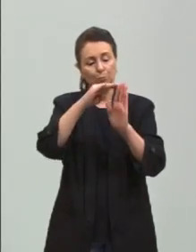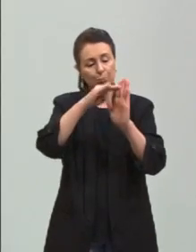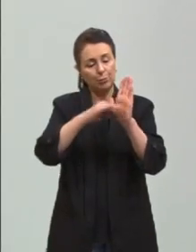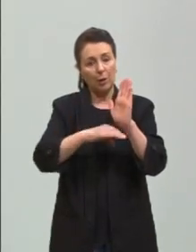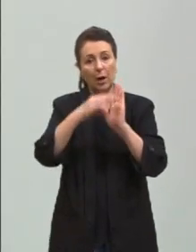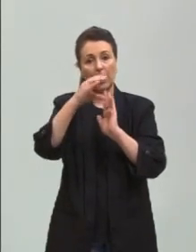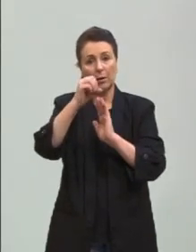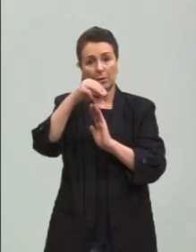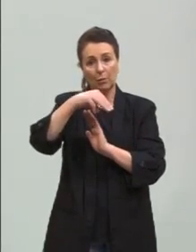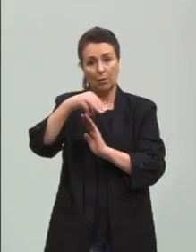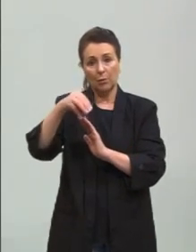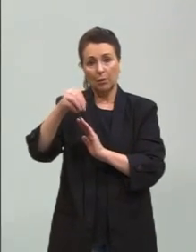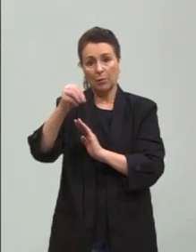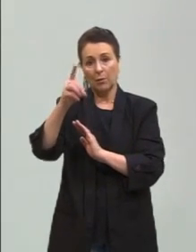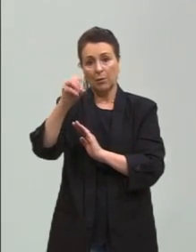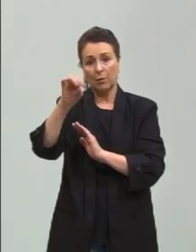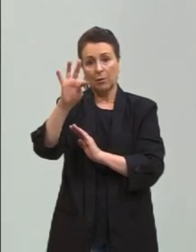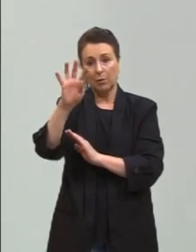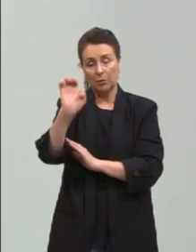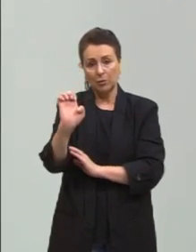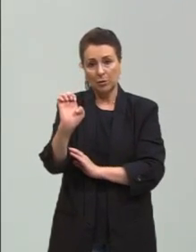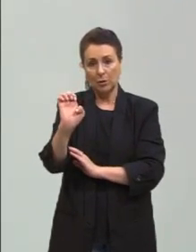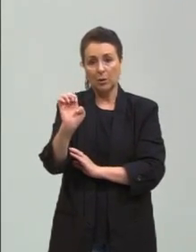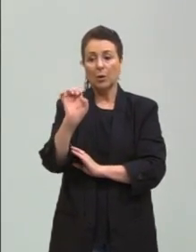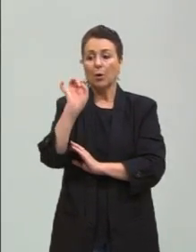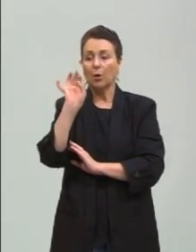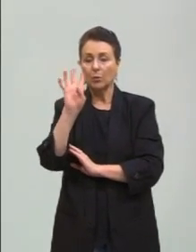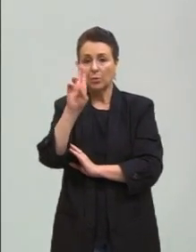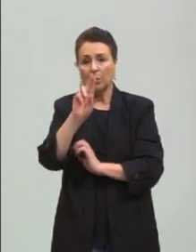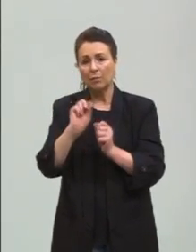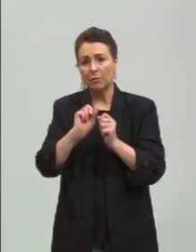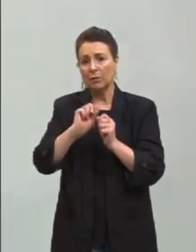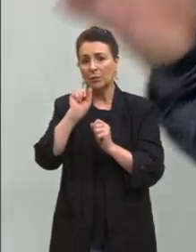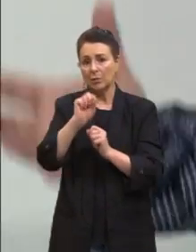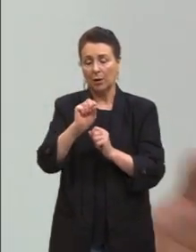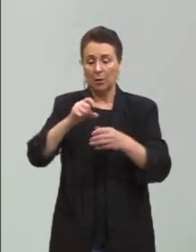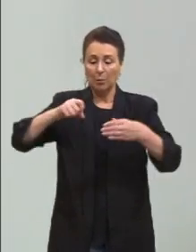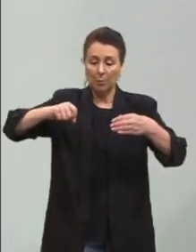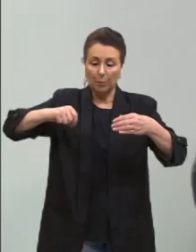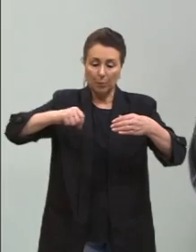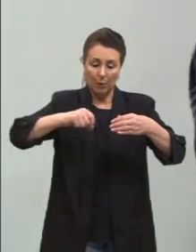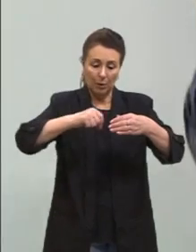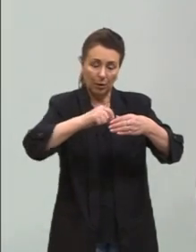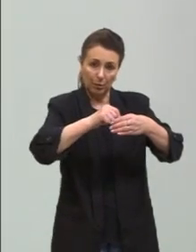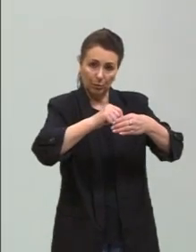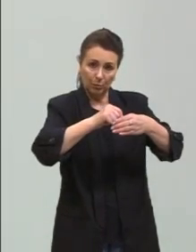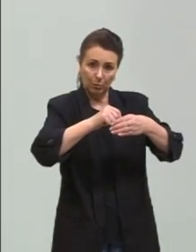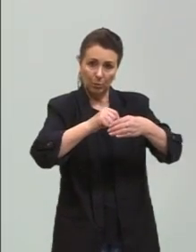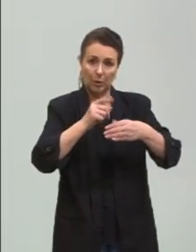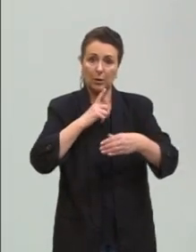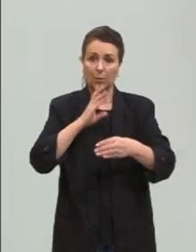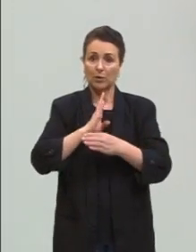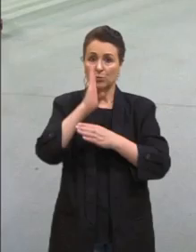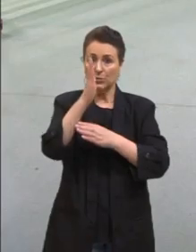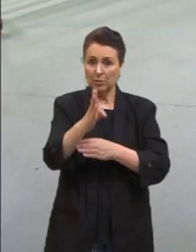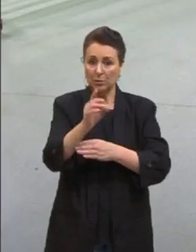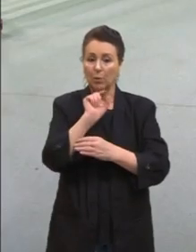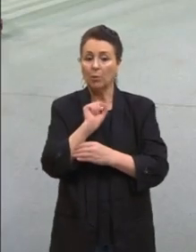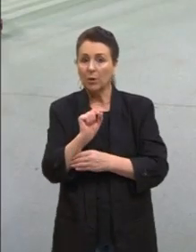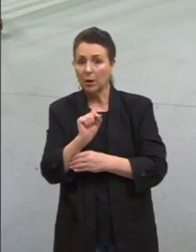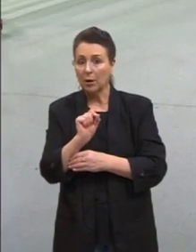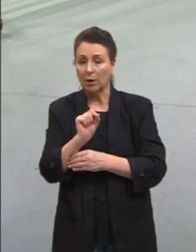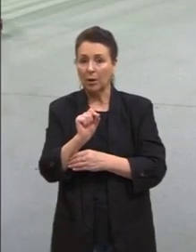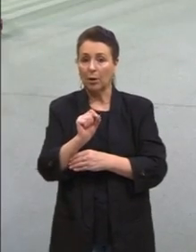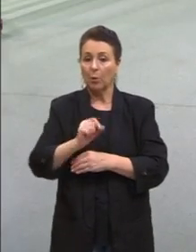isso, não tem beneficiamento nenhum, eu só peguei aquilo que eu plantei e é sempre direcionado ao mercado externo, nunca ao